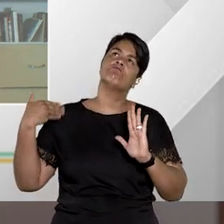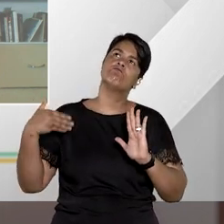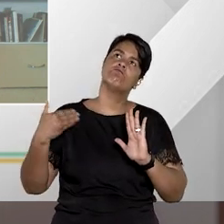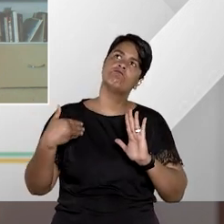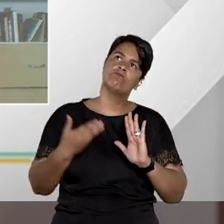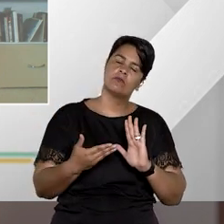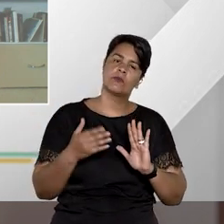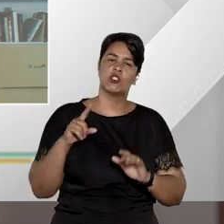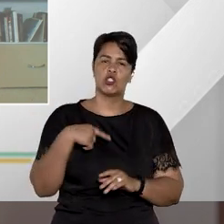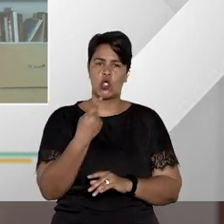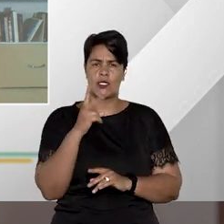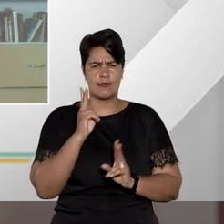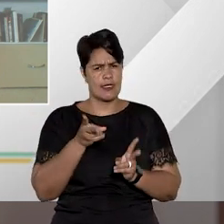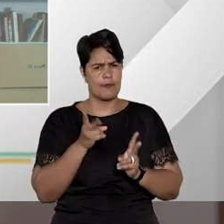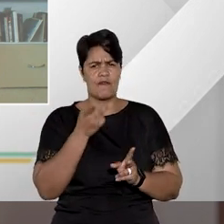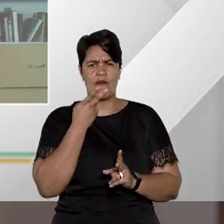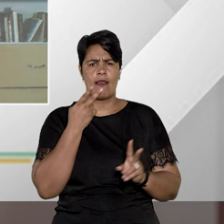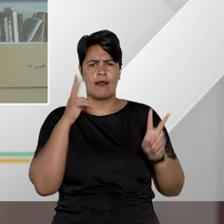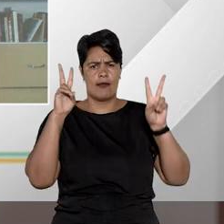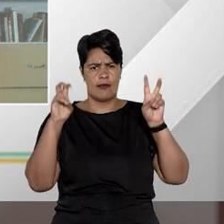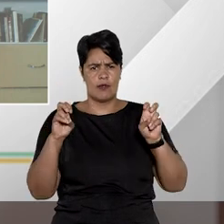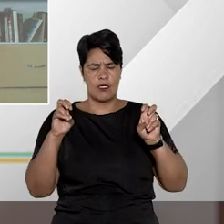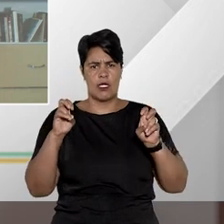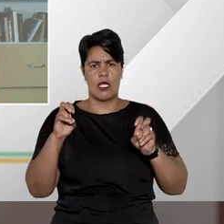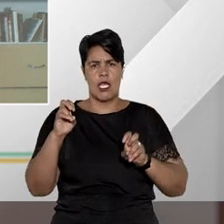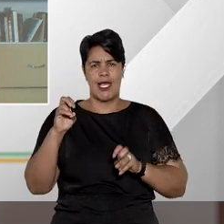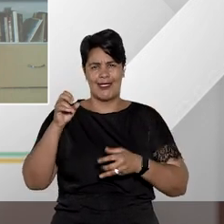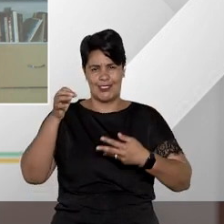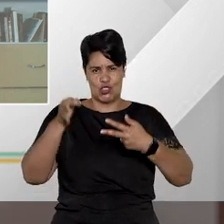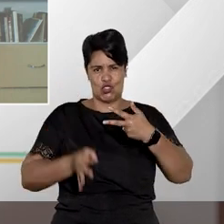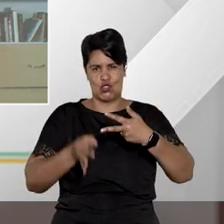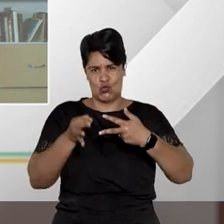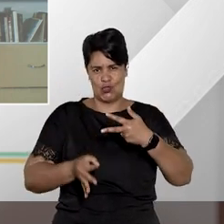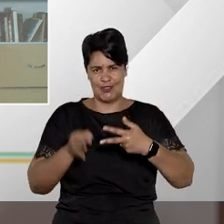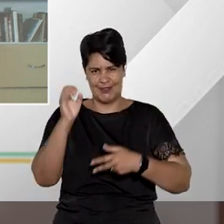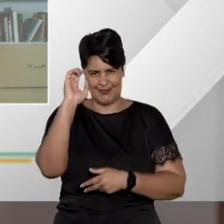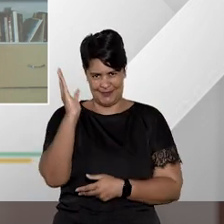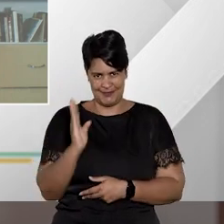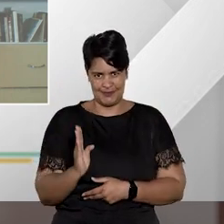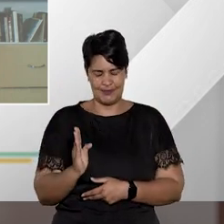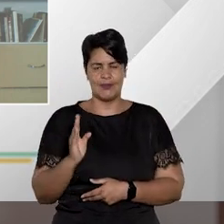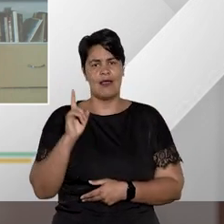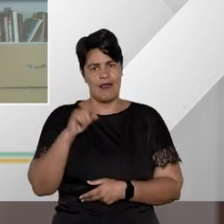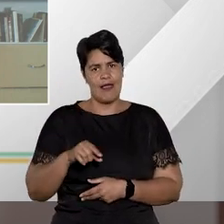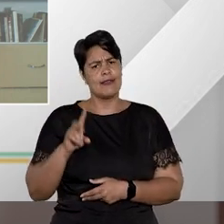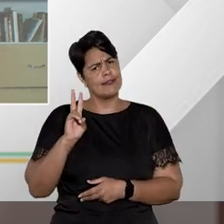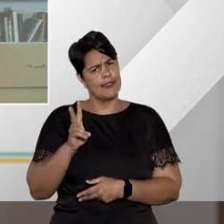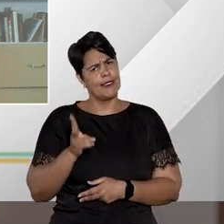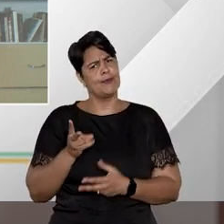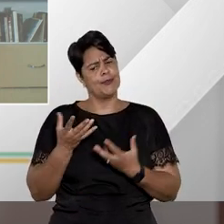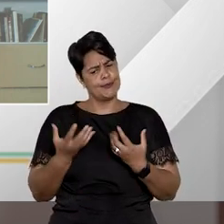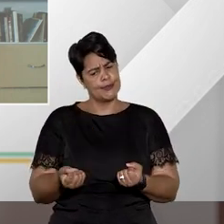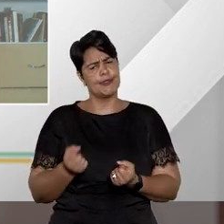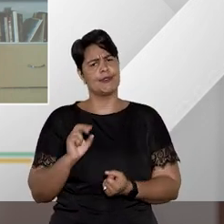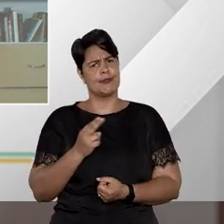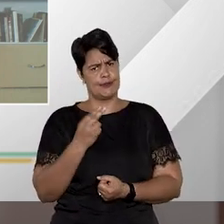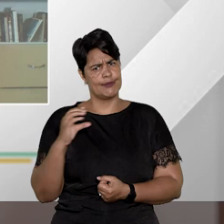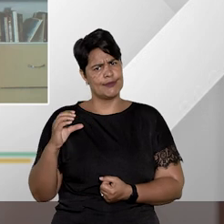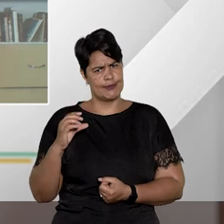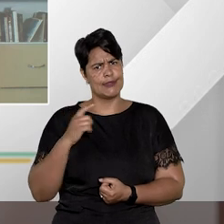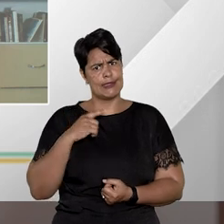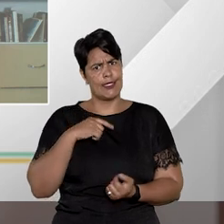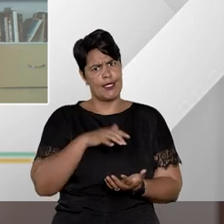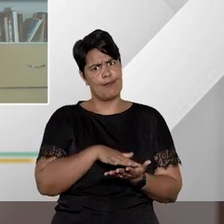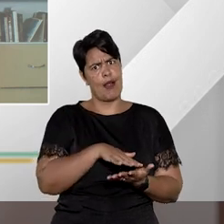né a gente vem falando aí que o judiciário brasileiro vem sendo bastante receptivo ao uso de habeas corpus inclusive o doutor Aragone falou aí uma